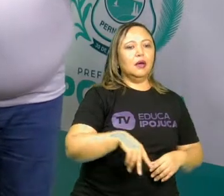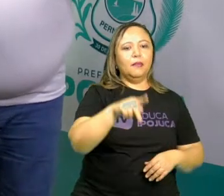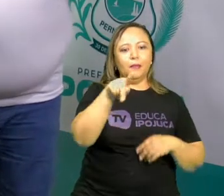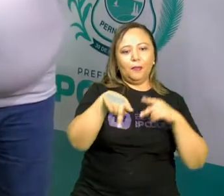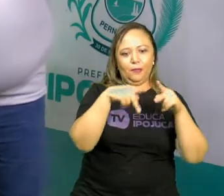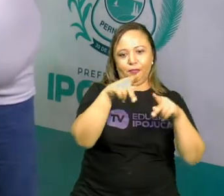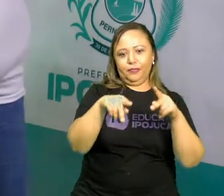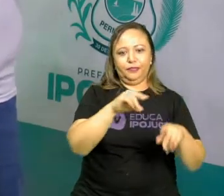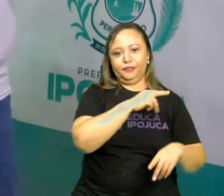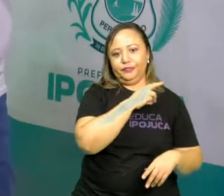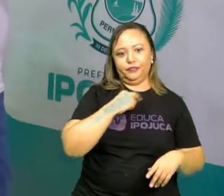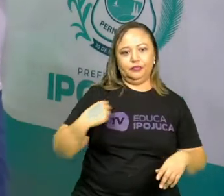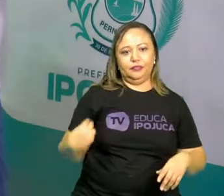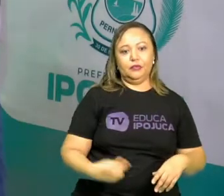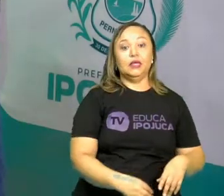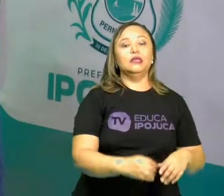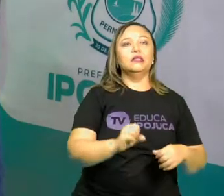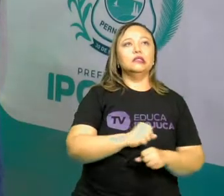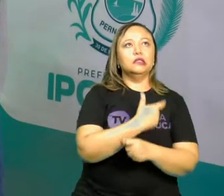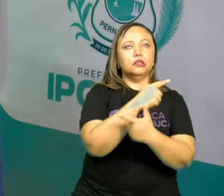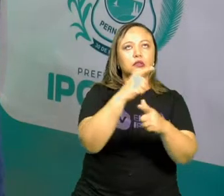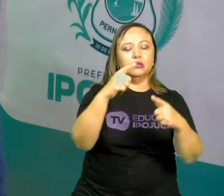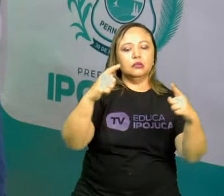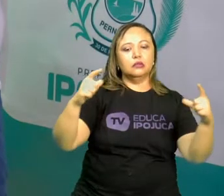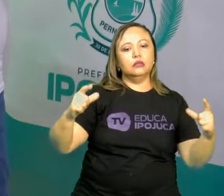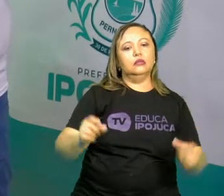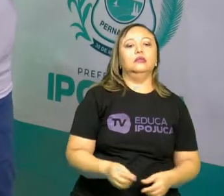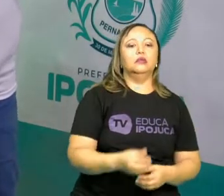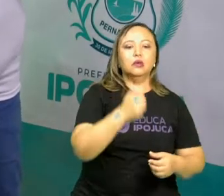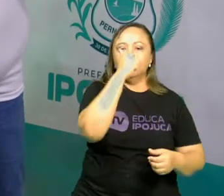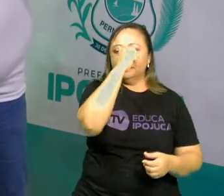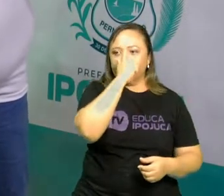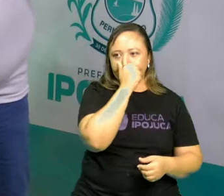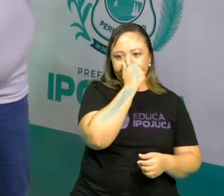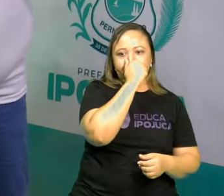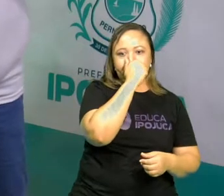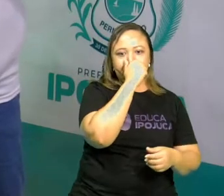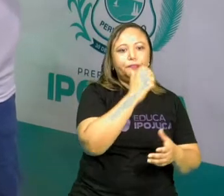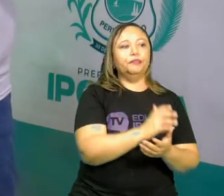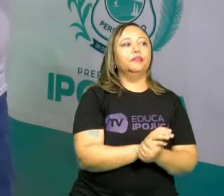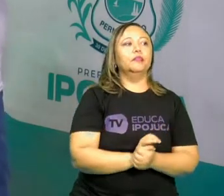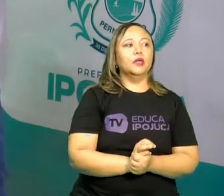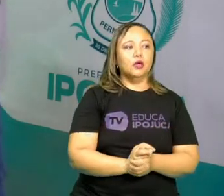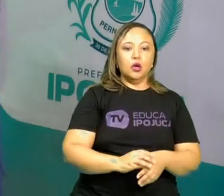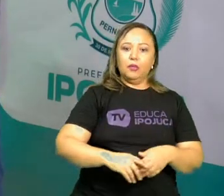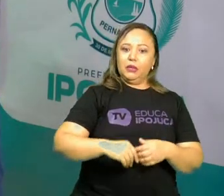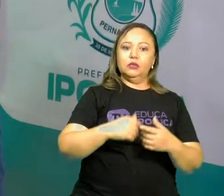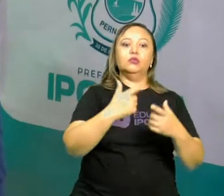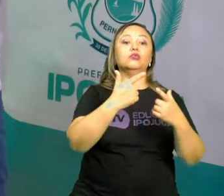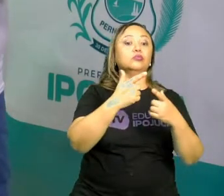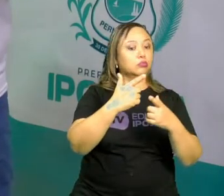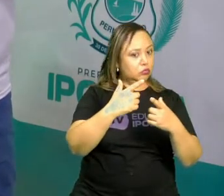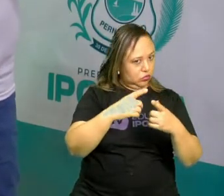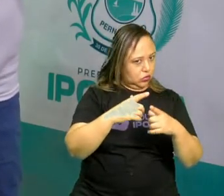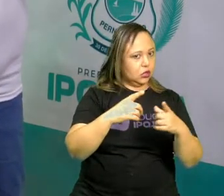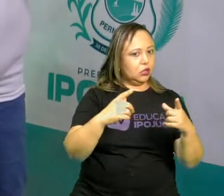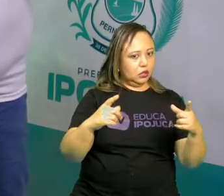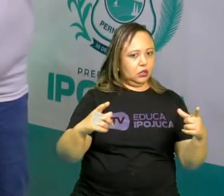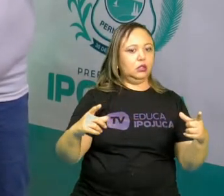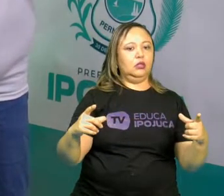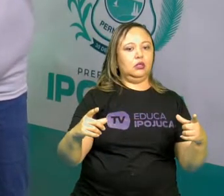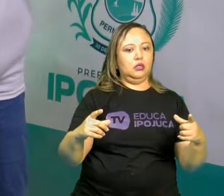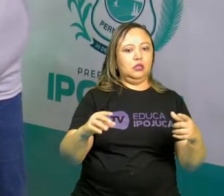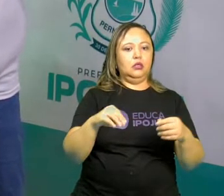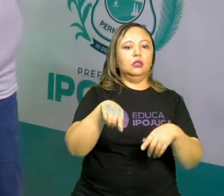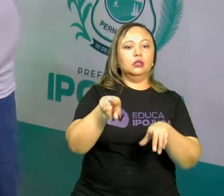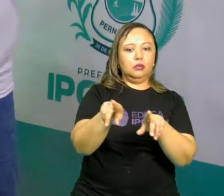população da China é uma população muito grande, mas a China tem uma extensão territorial também muito grande. Mas